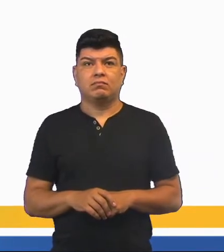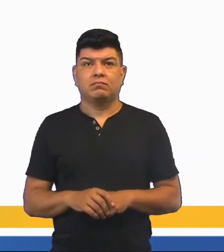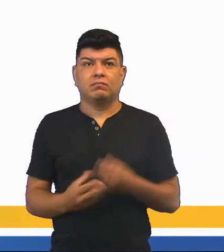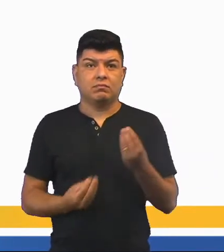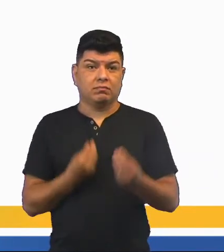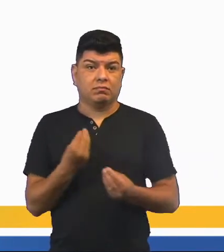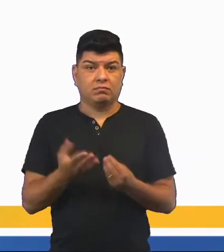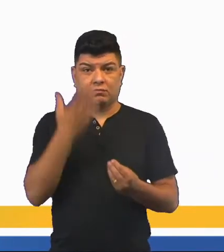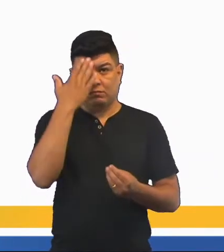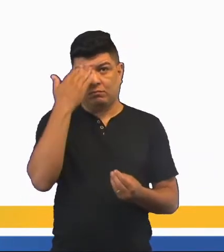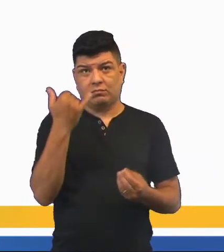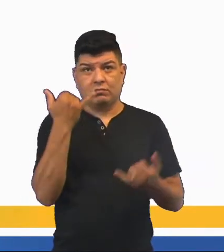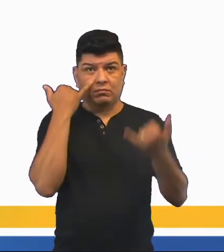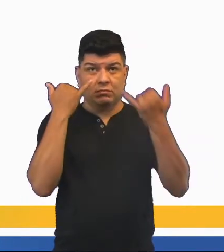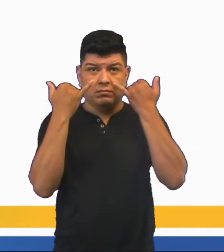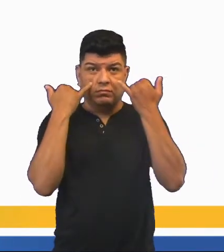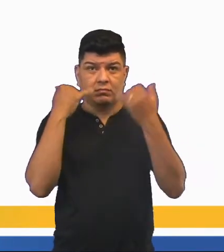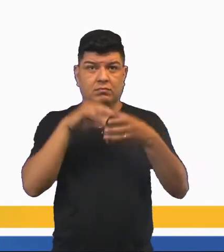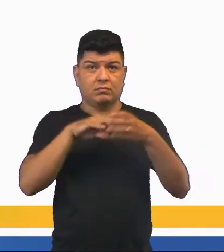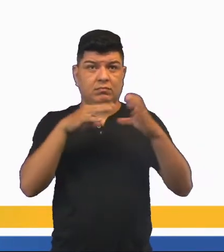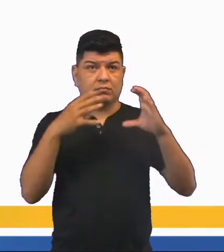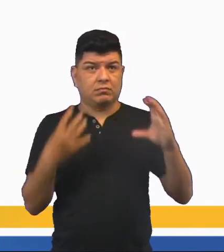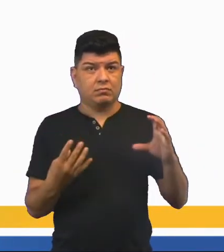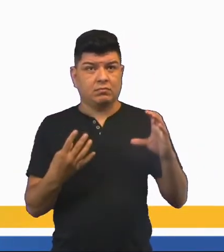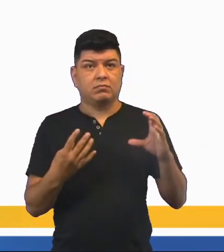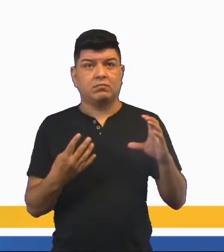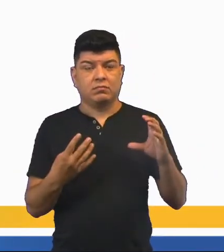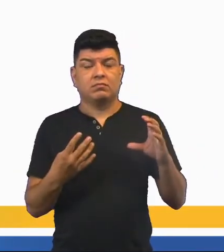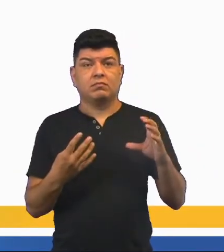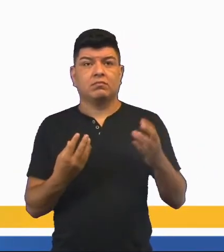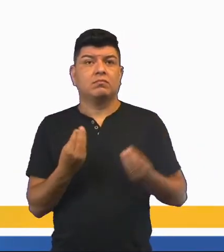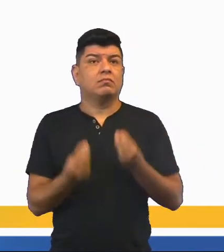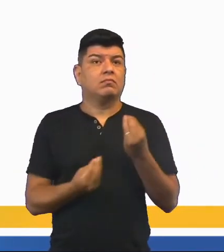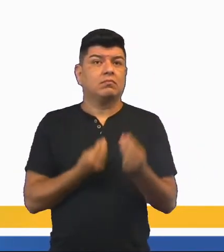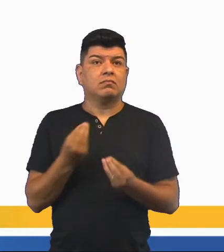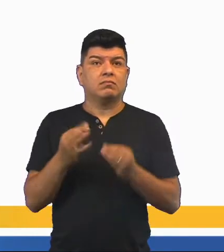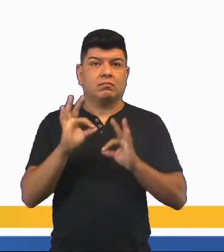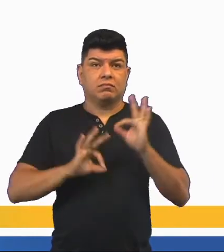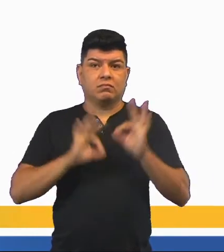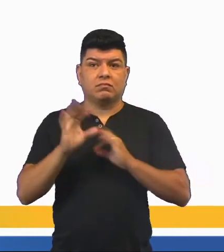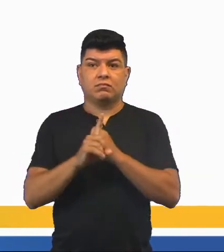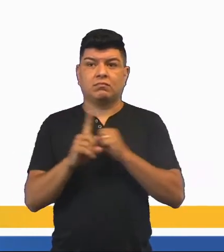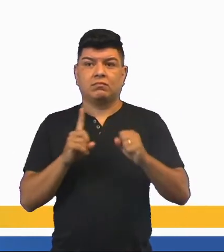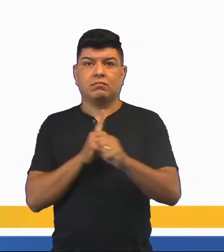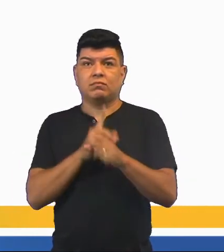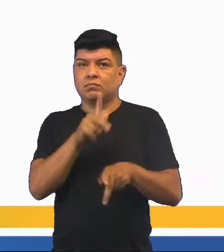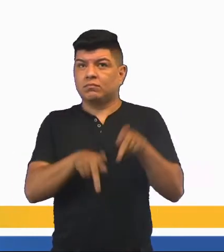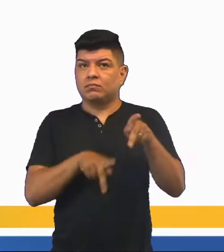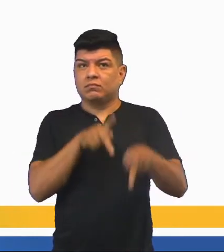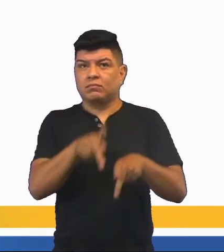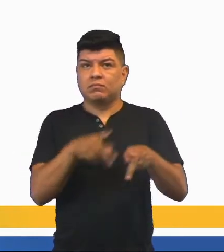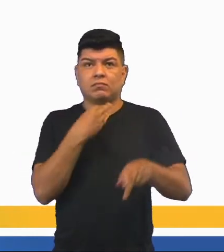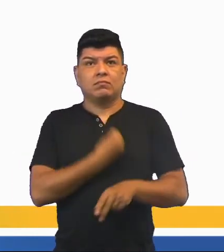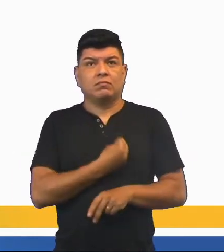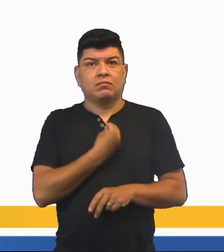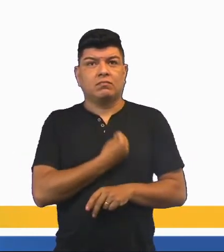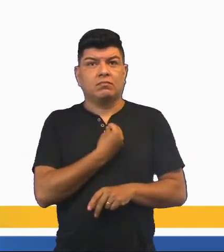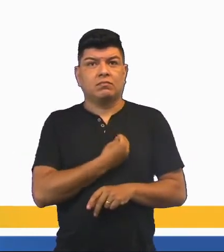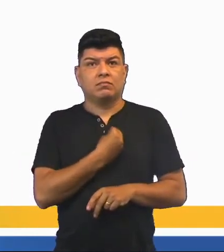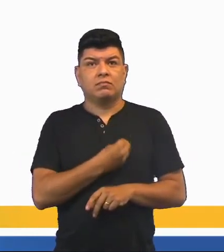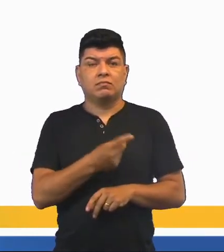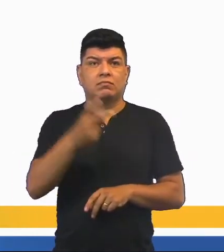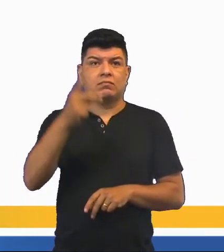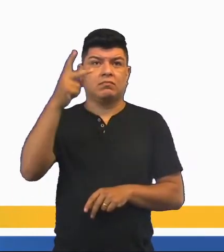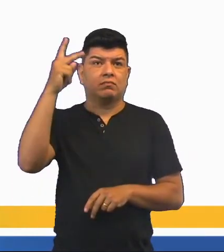Como sabemos de informações, características, formas de organização social de povos que viveram